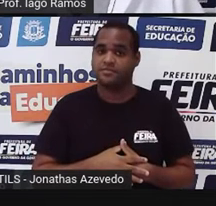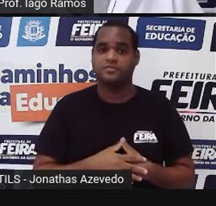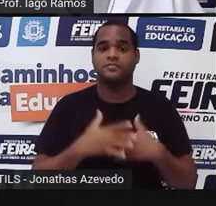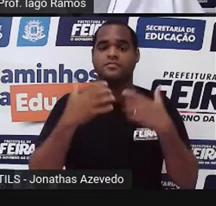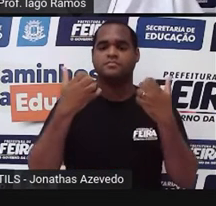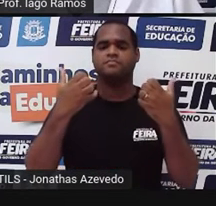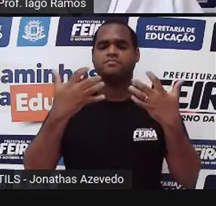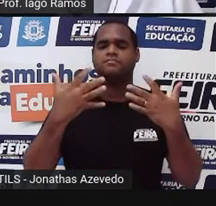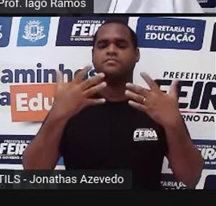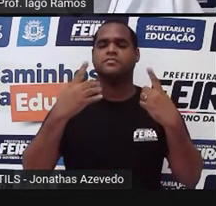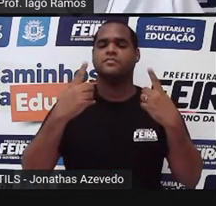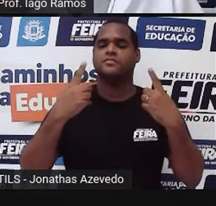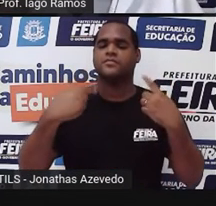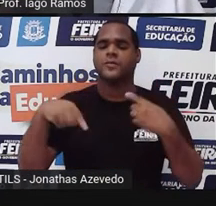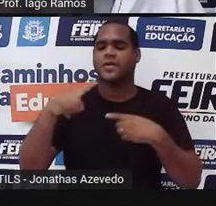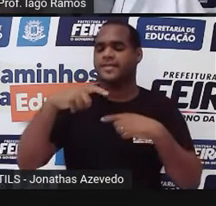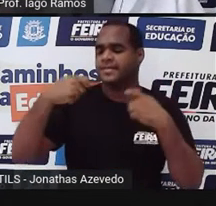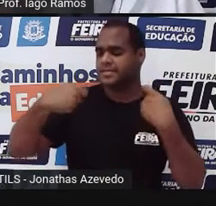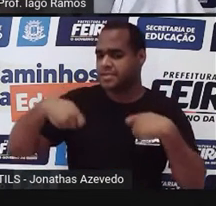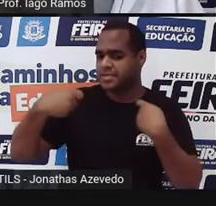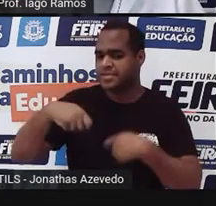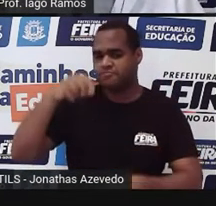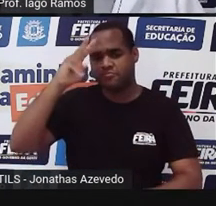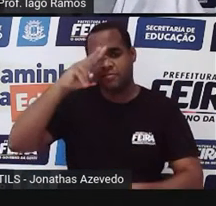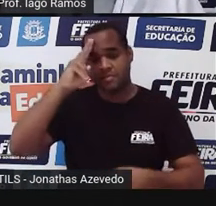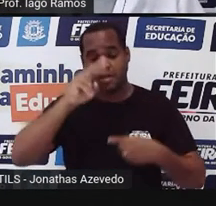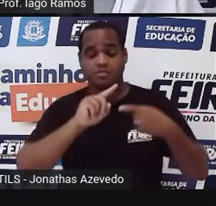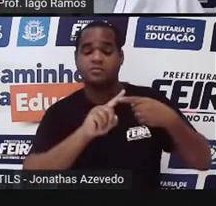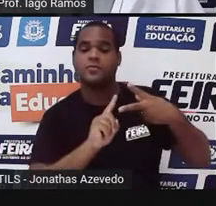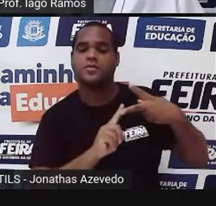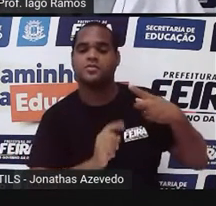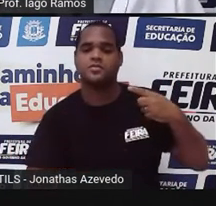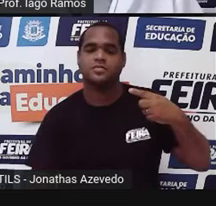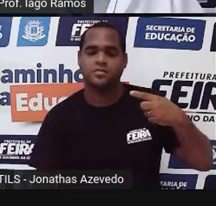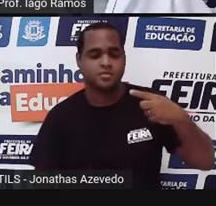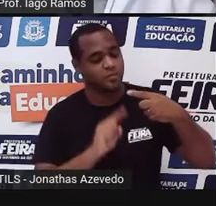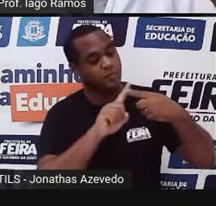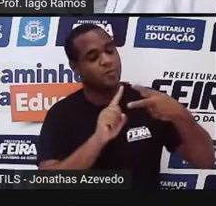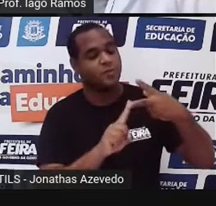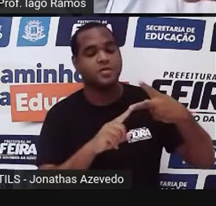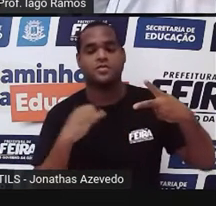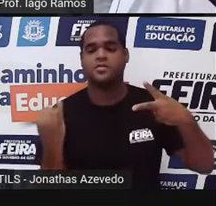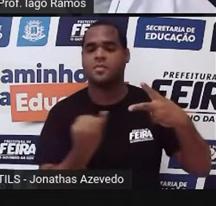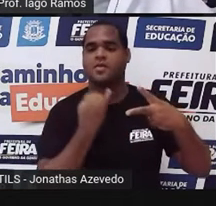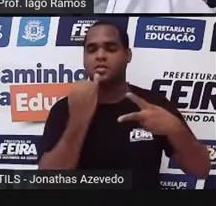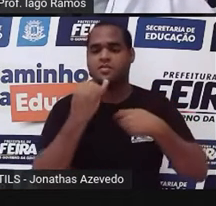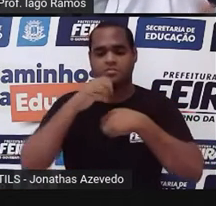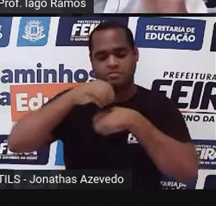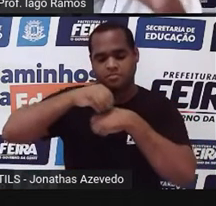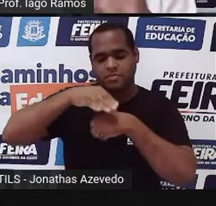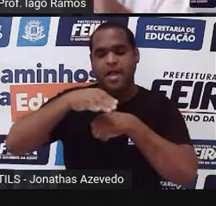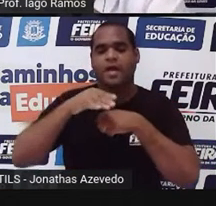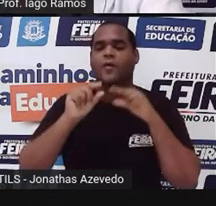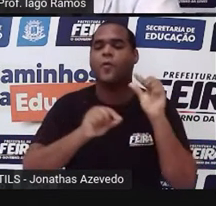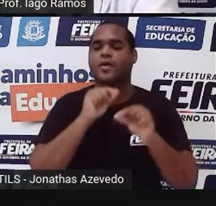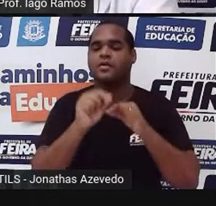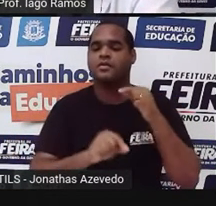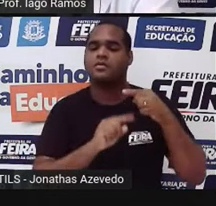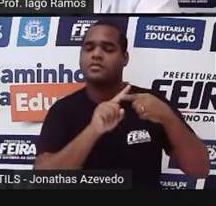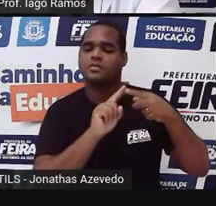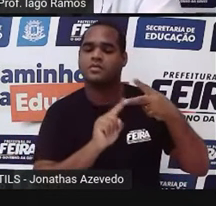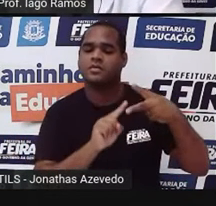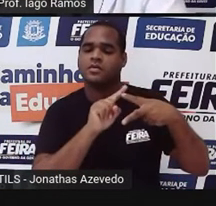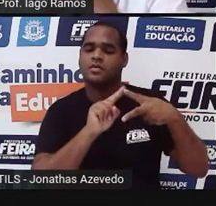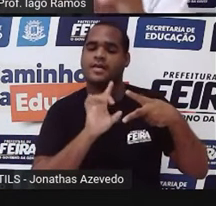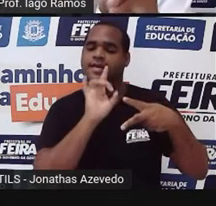lembrar de duas coisas, né? Colocar aqui duas coisas importantes. Vamos pensar assim, ó. Que em cada unidade,